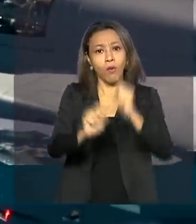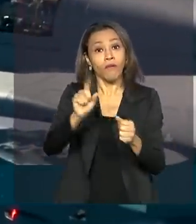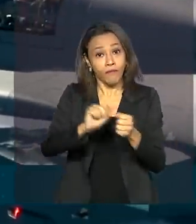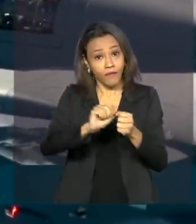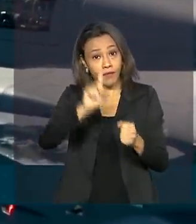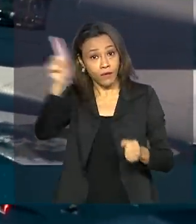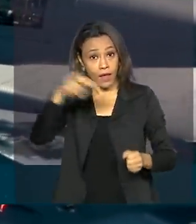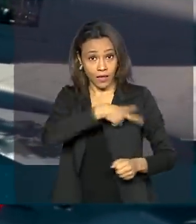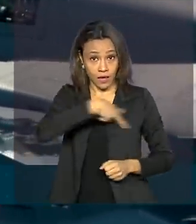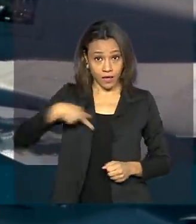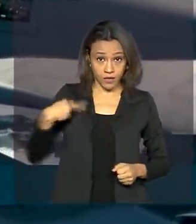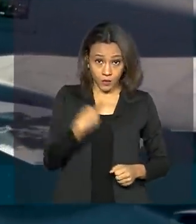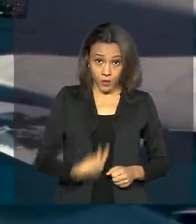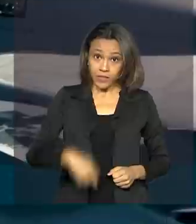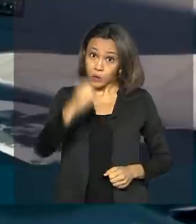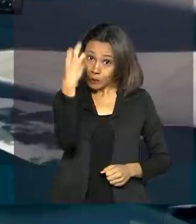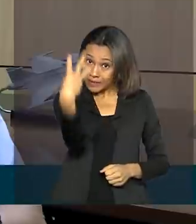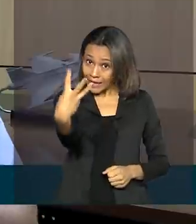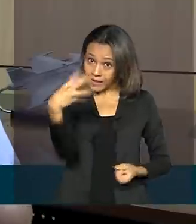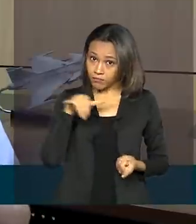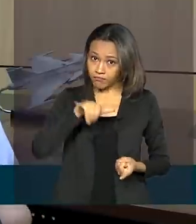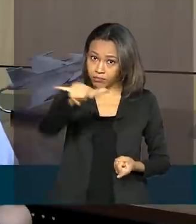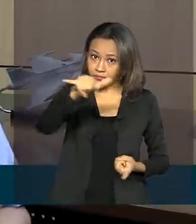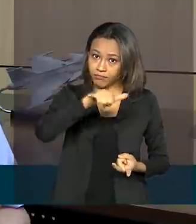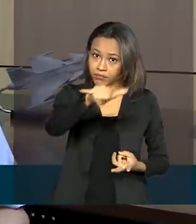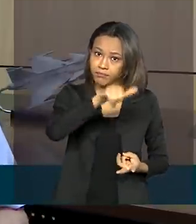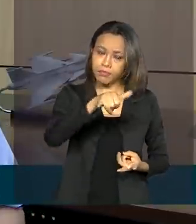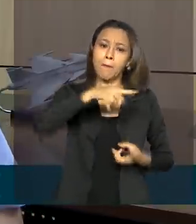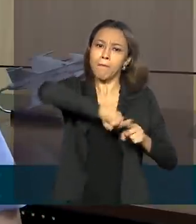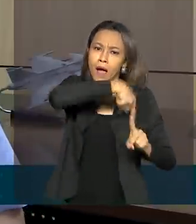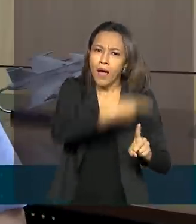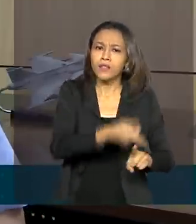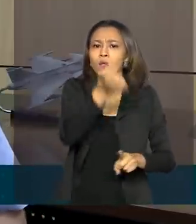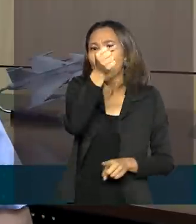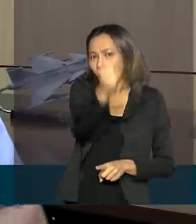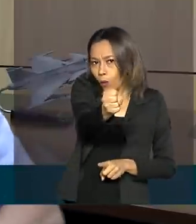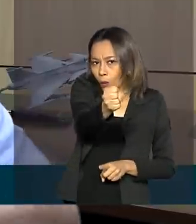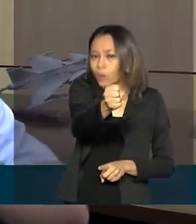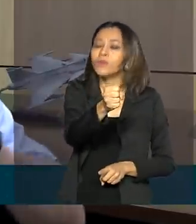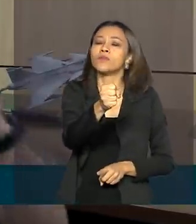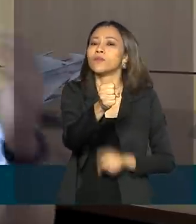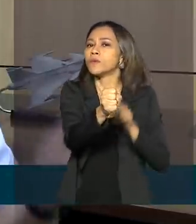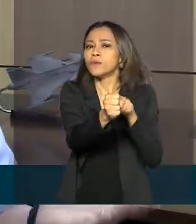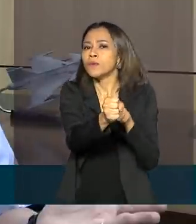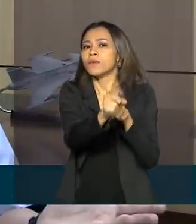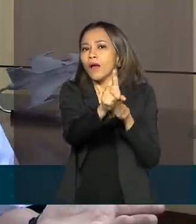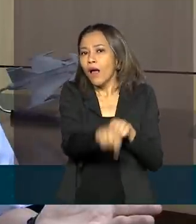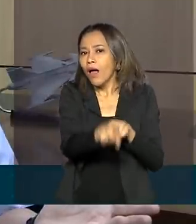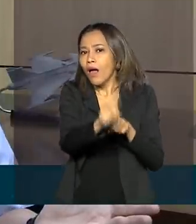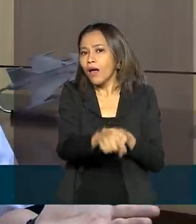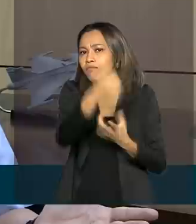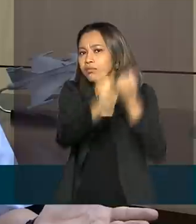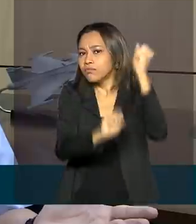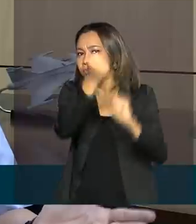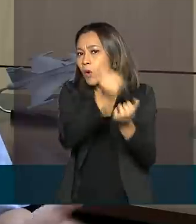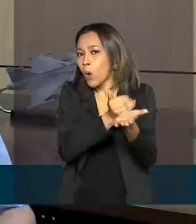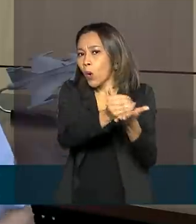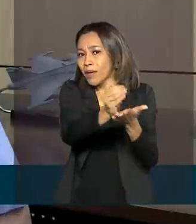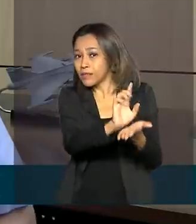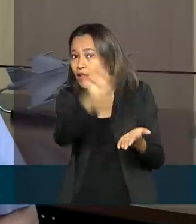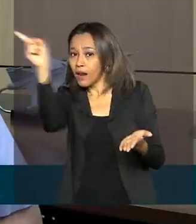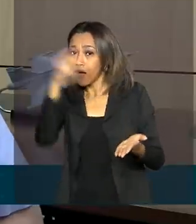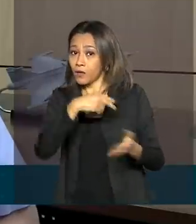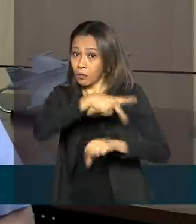com três aeronaves. Na sequência teremos mais oito aeronaves sendo iniciadas a produção na